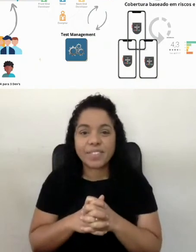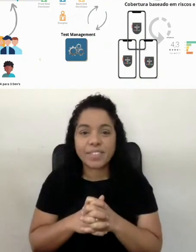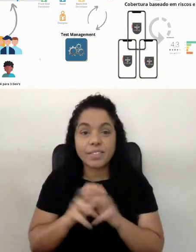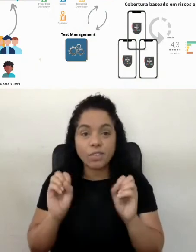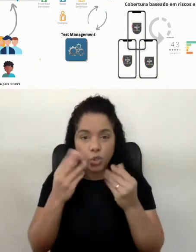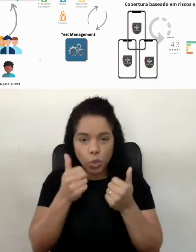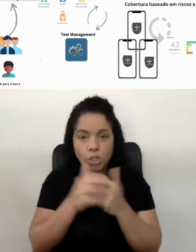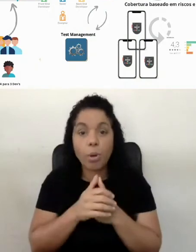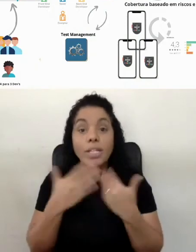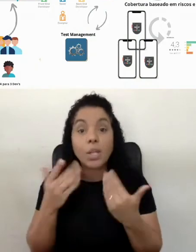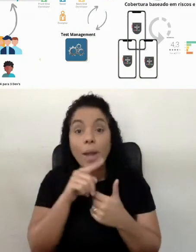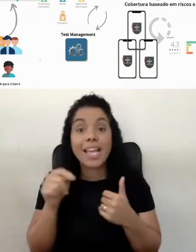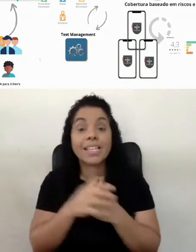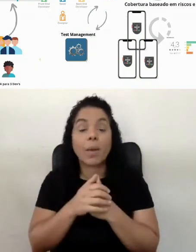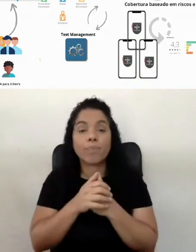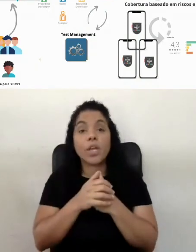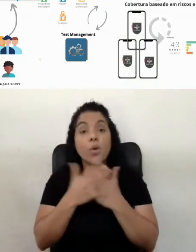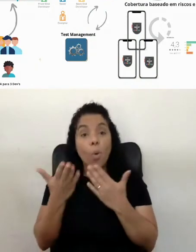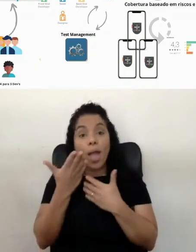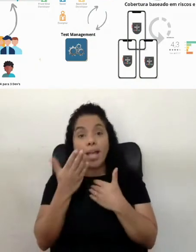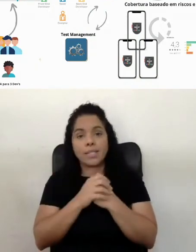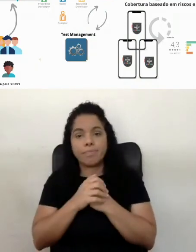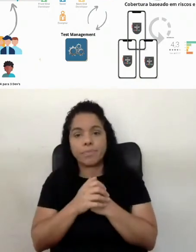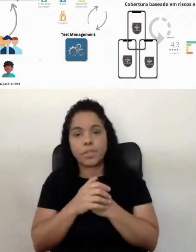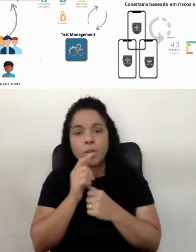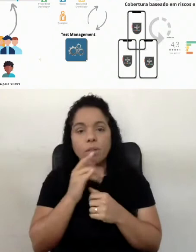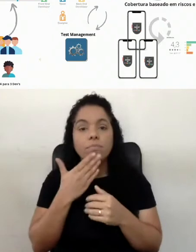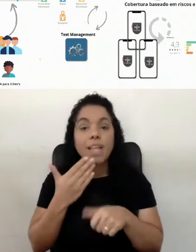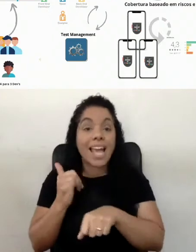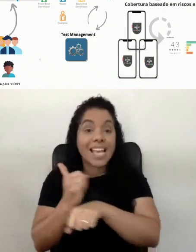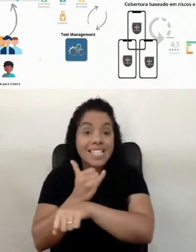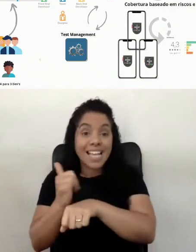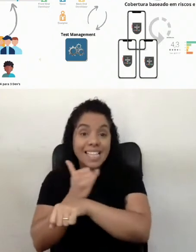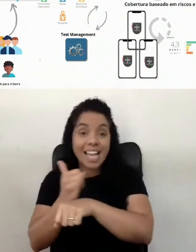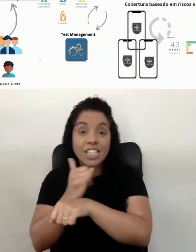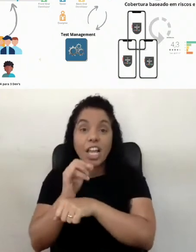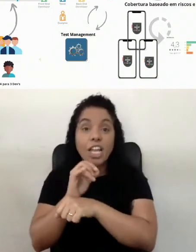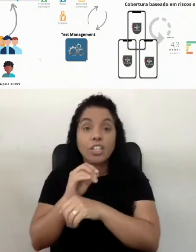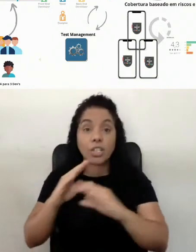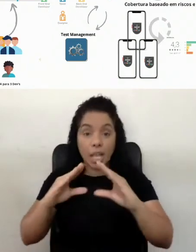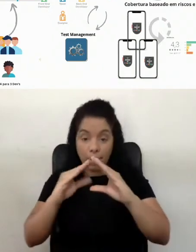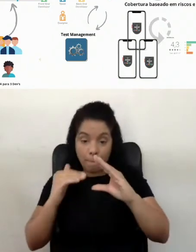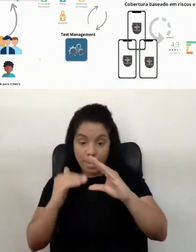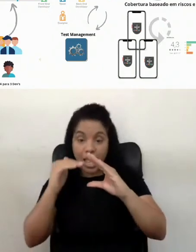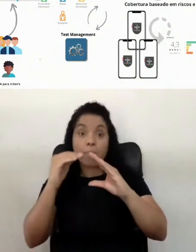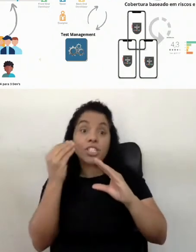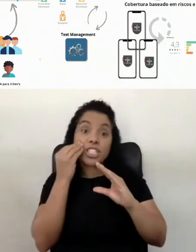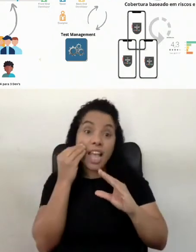Show de bola. E aí, então, né, com essa questão da minha estratégia, não só a pirâmide do teste, mas também eu tenho que